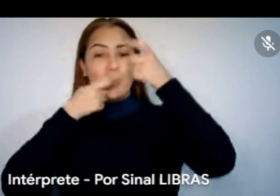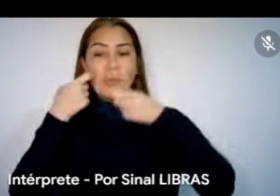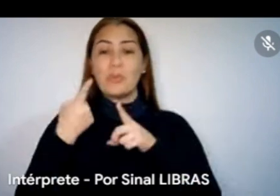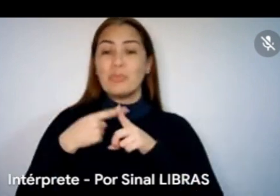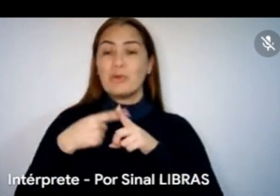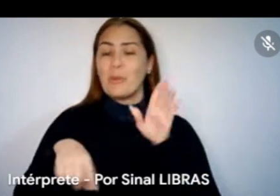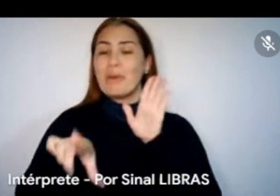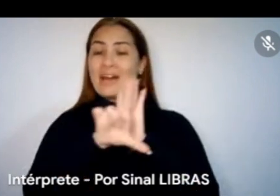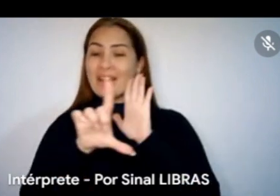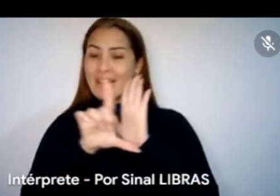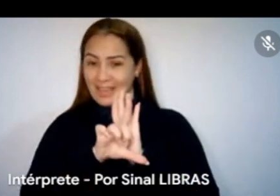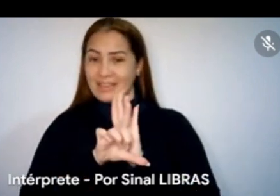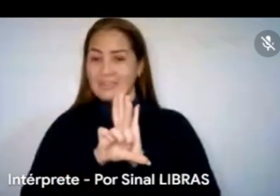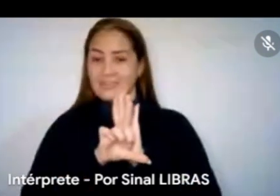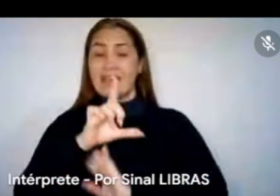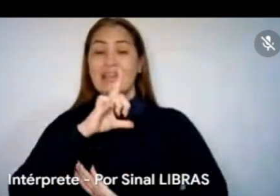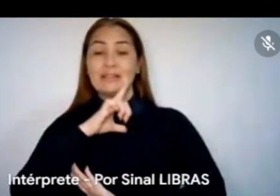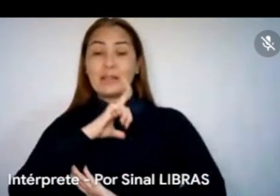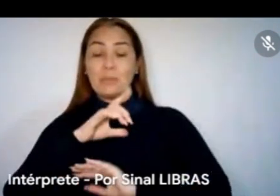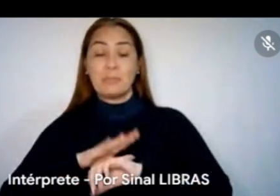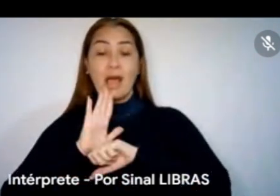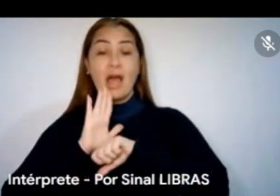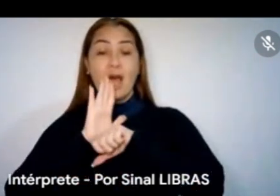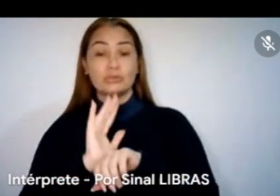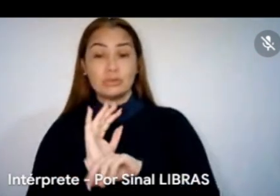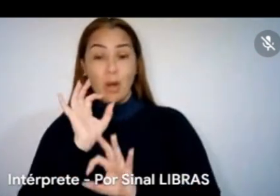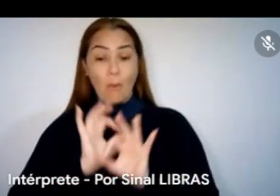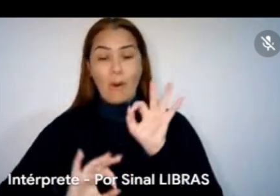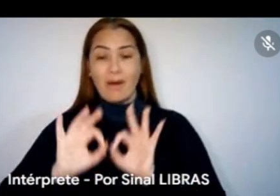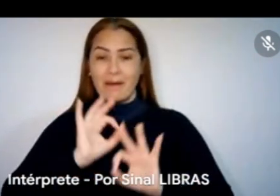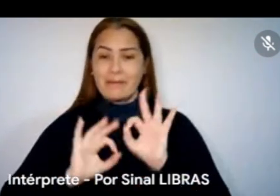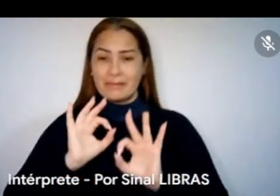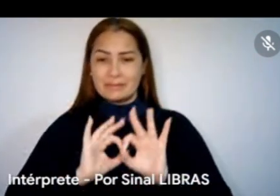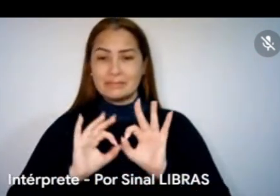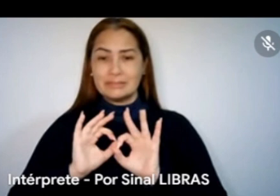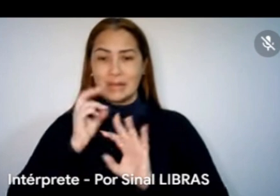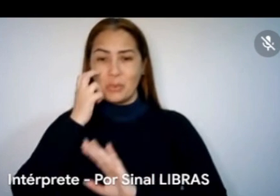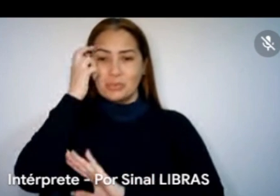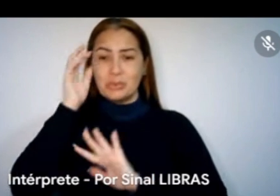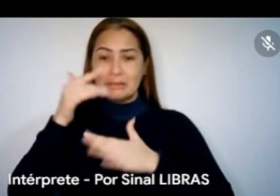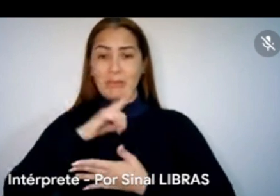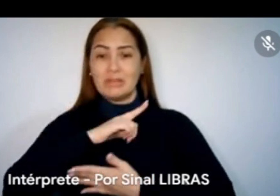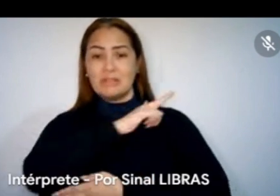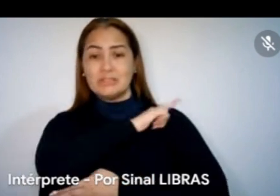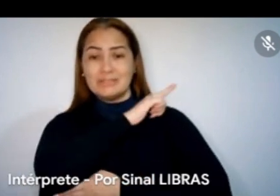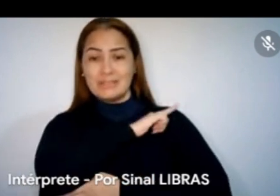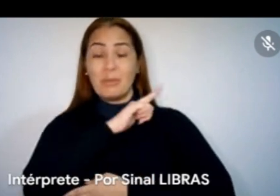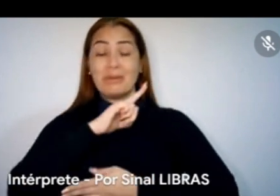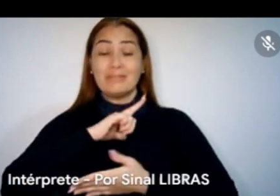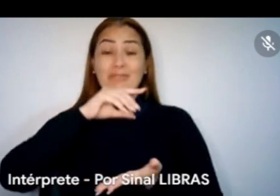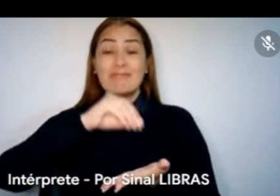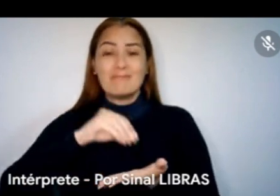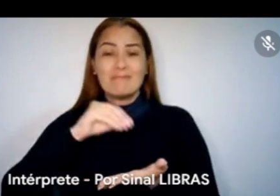reestruturar o setor cultural, que durante todo esse período aí de gestão que a gente teve, a gente teve uma decadência muito grande, né? A gente